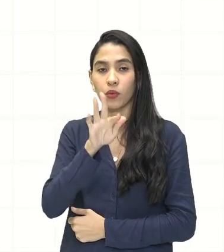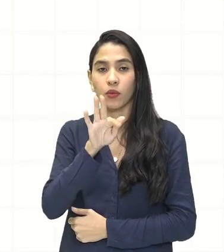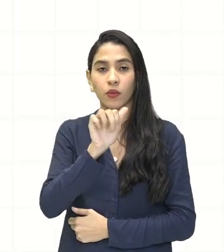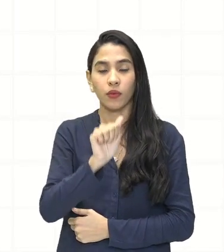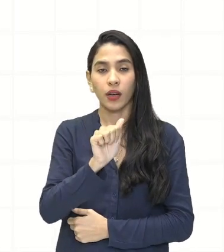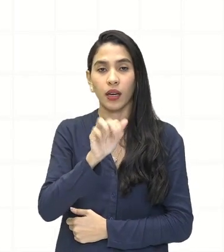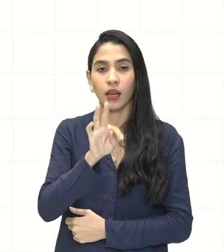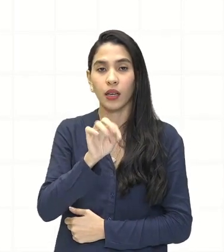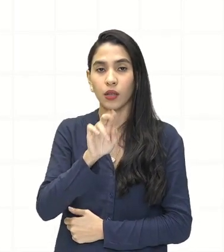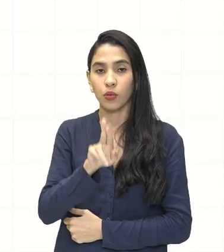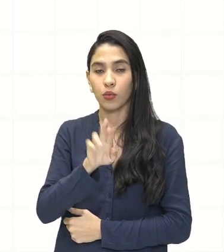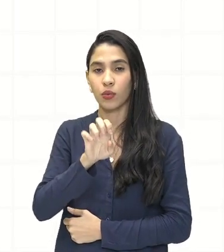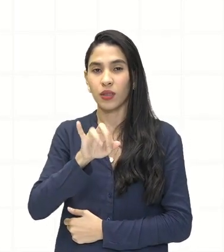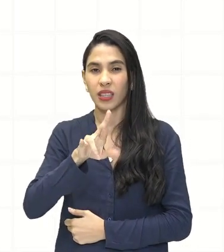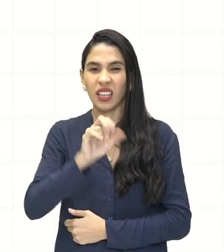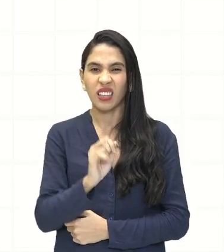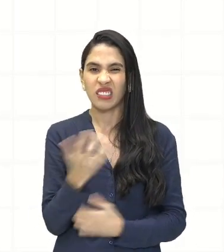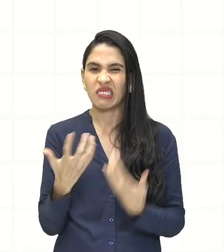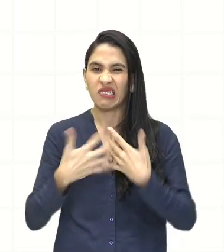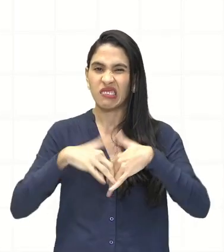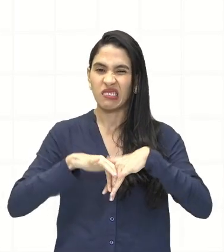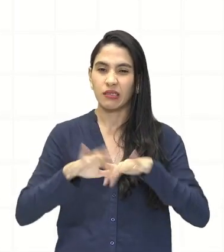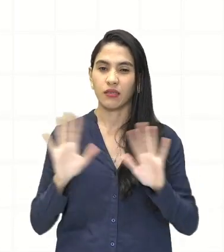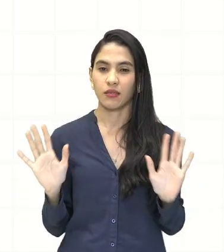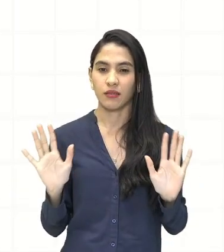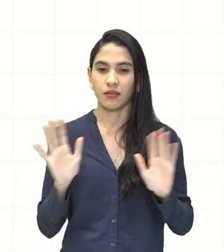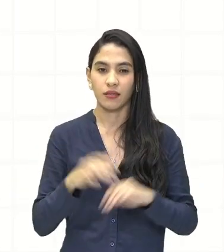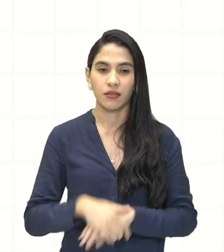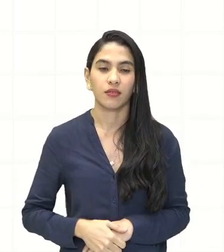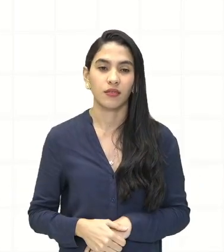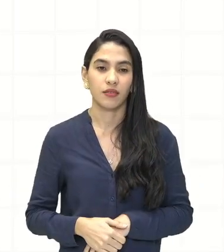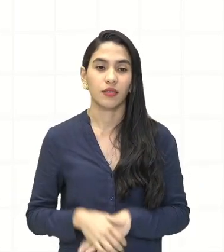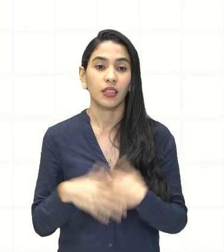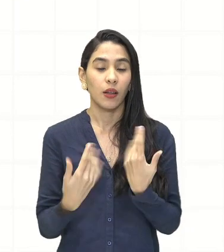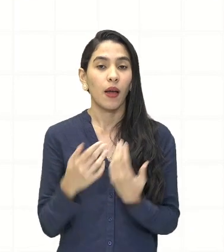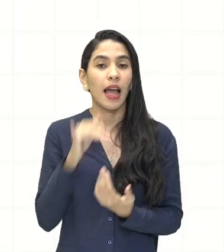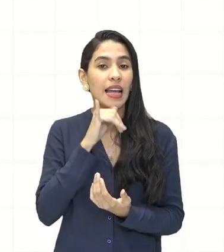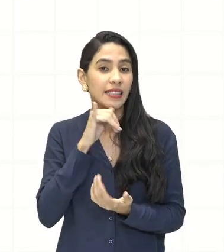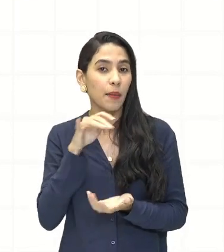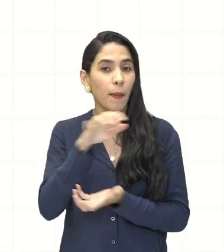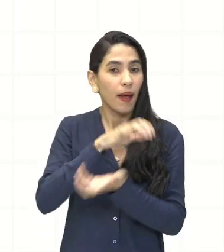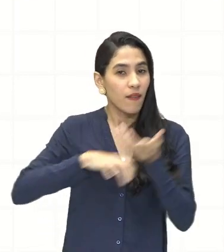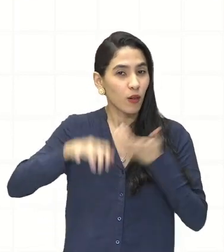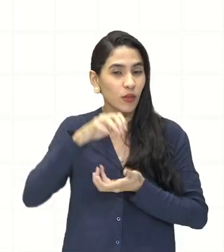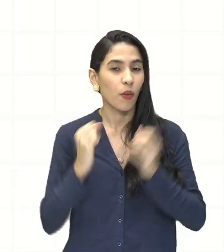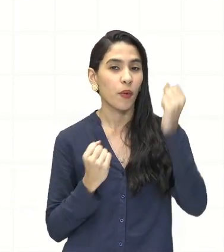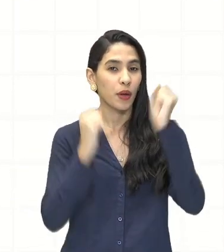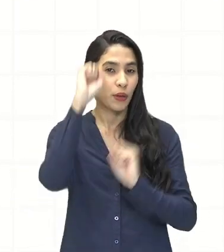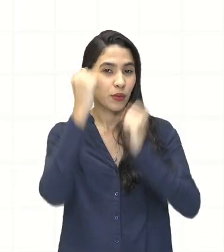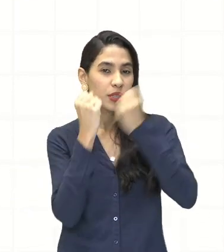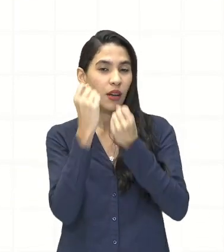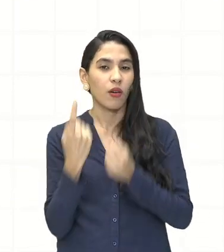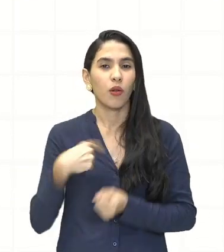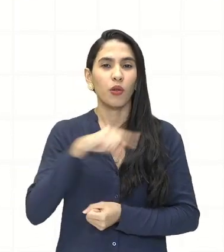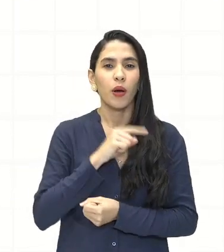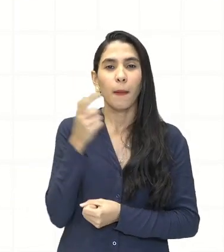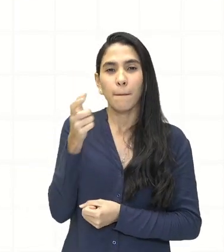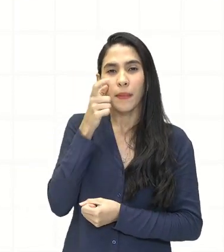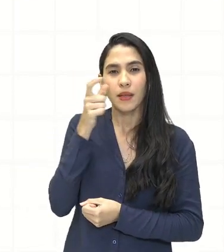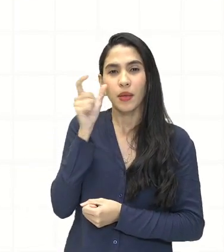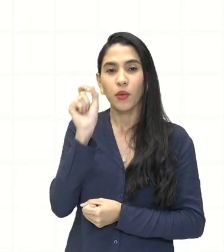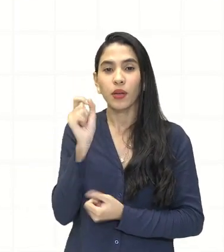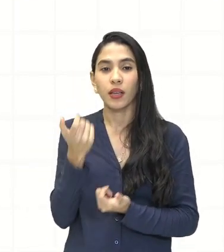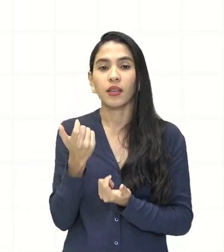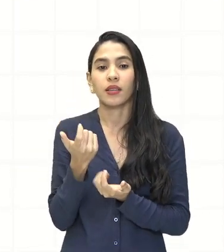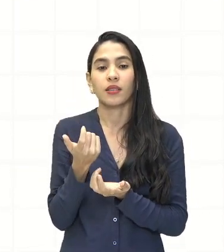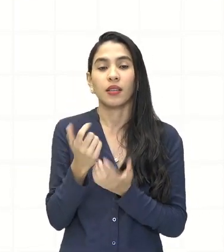Professora, ficou um pouco confuso. Olha só, quando eu tenho a Revolução Industrial, nós vamos observar a introdução